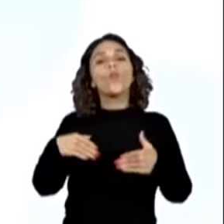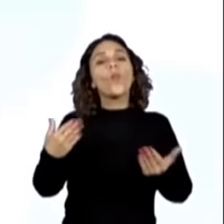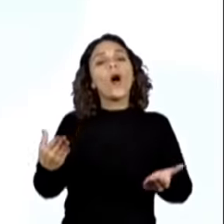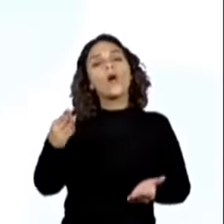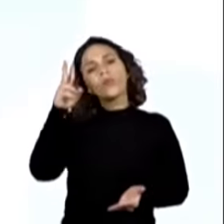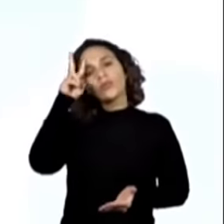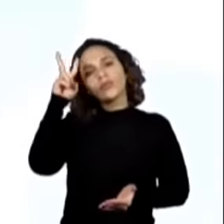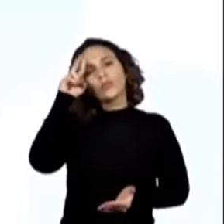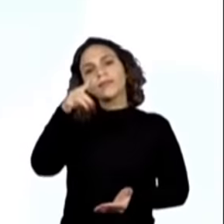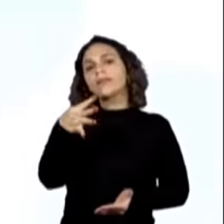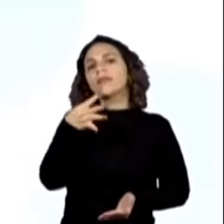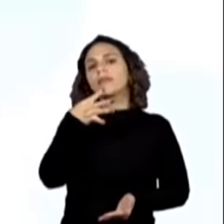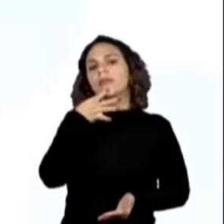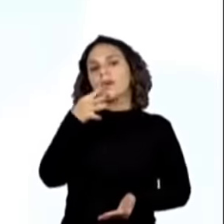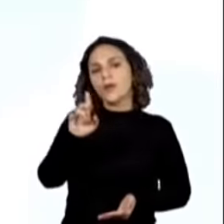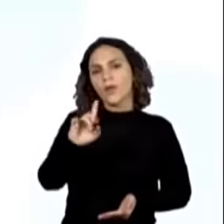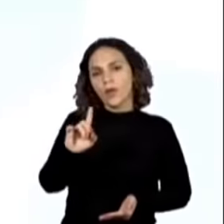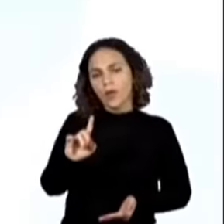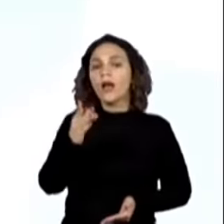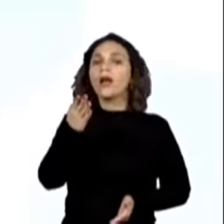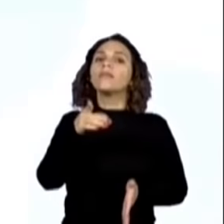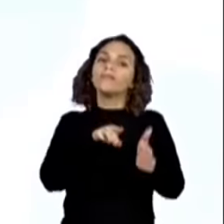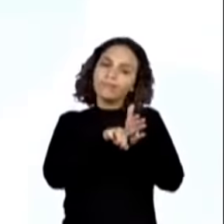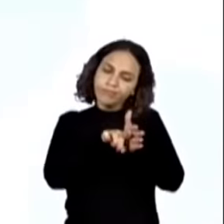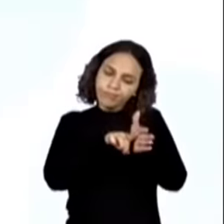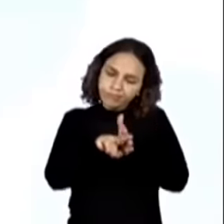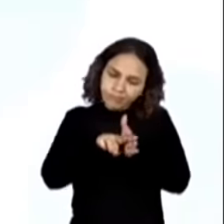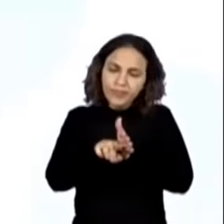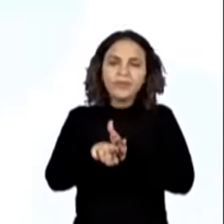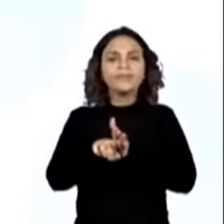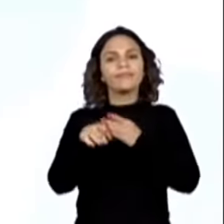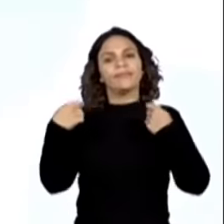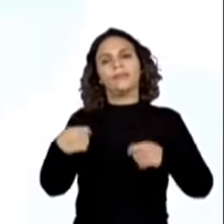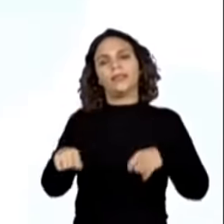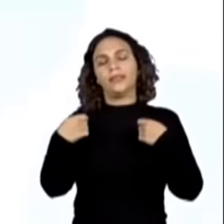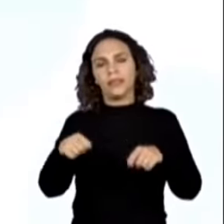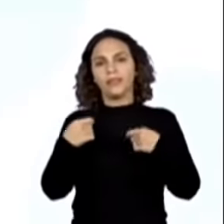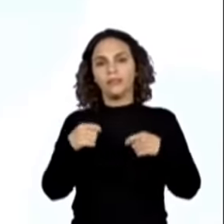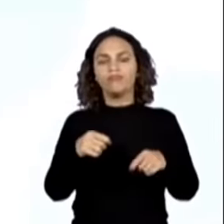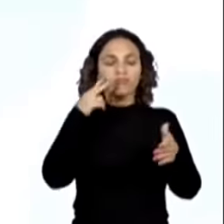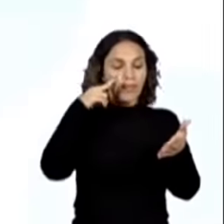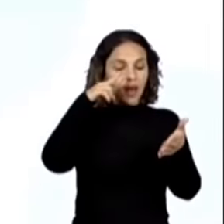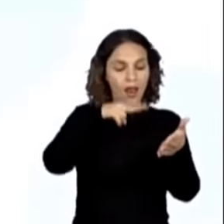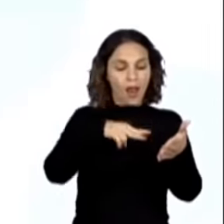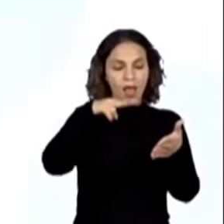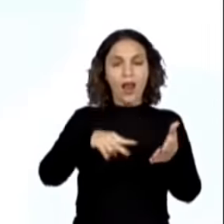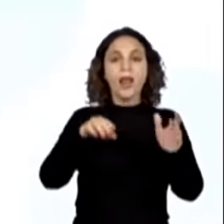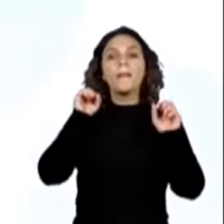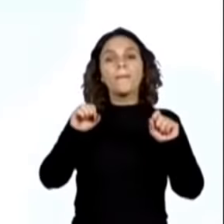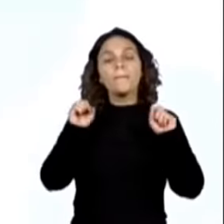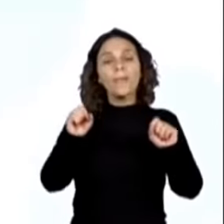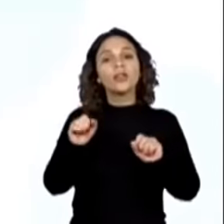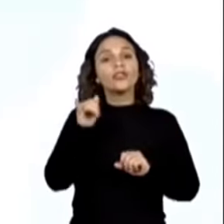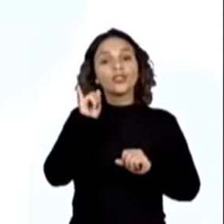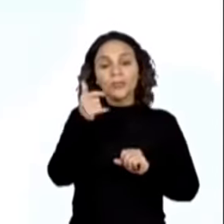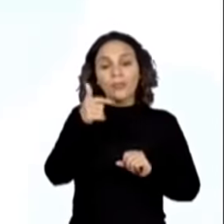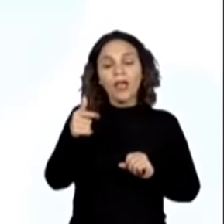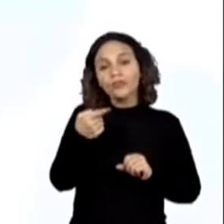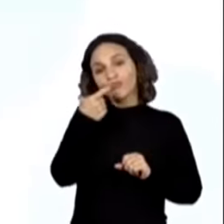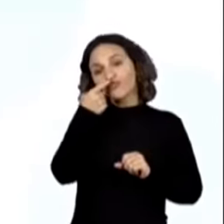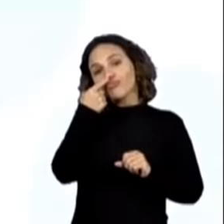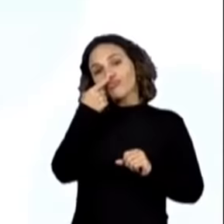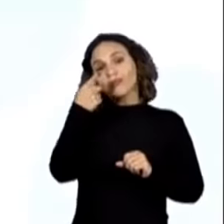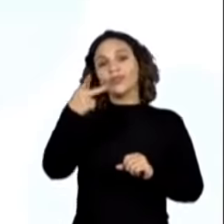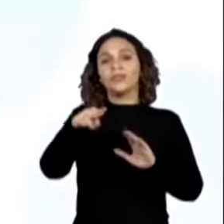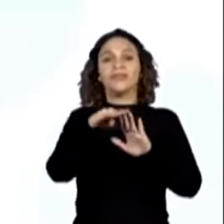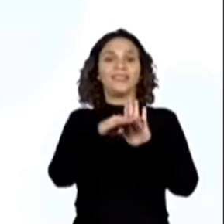conhece e busse conhecê-lo. De repente, você encontrará mais um conto favorito para